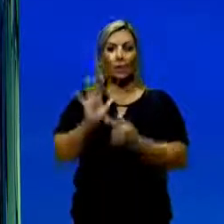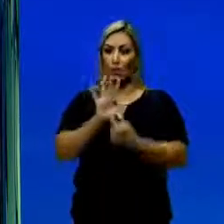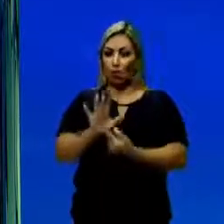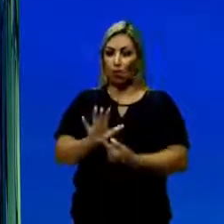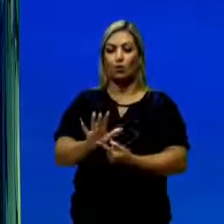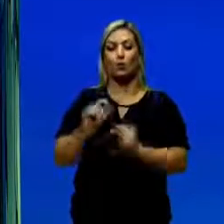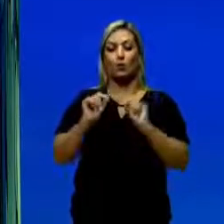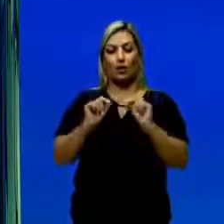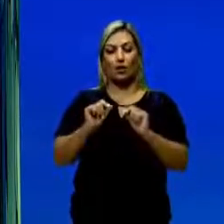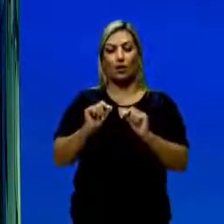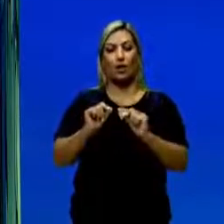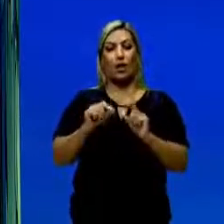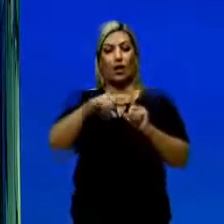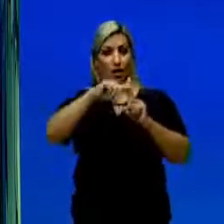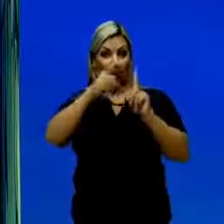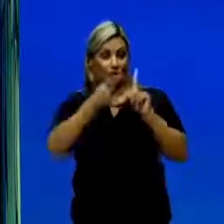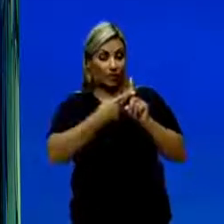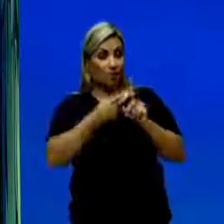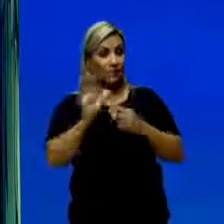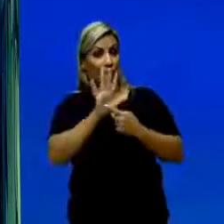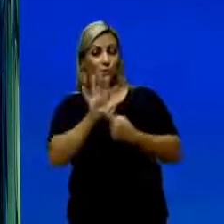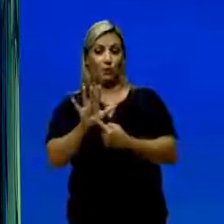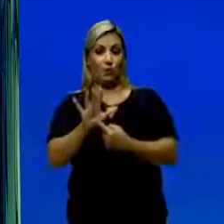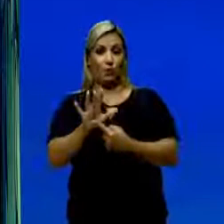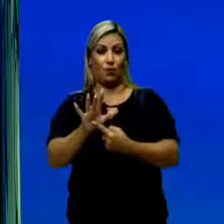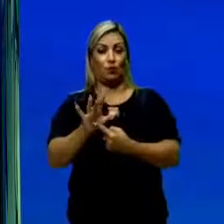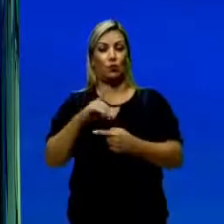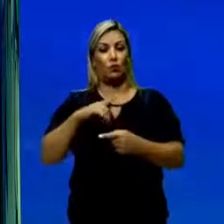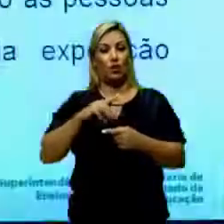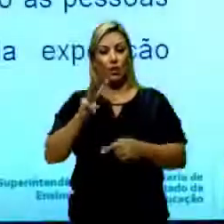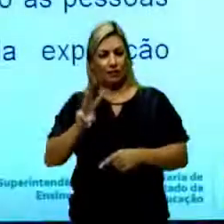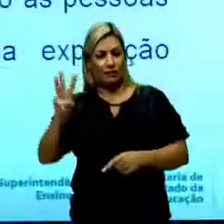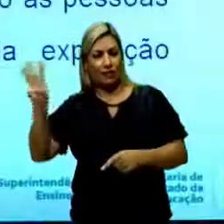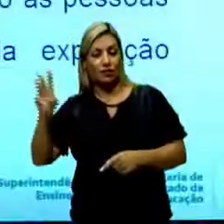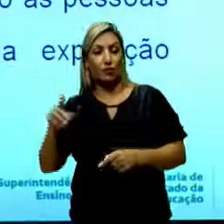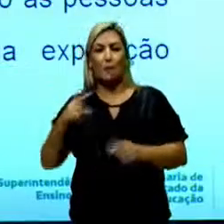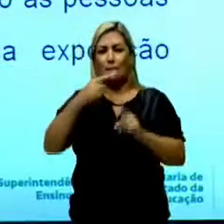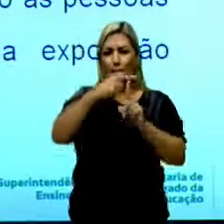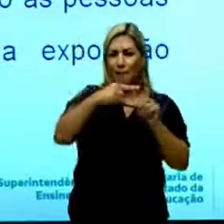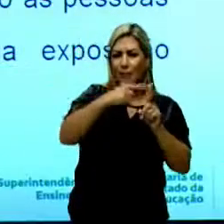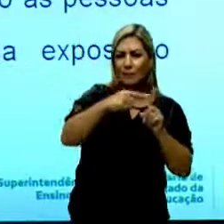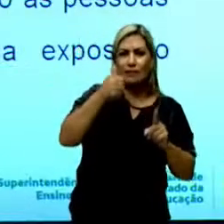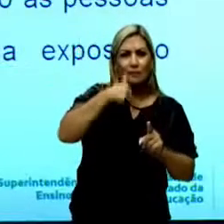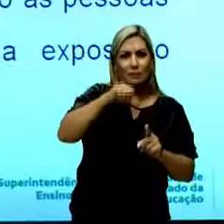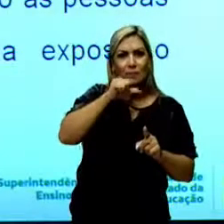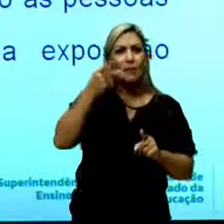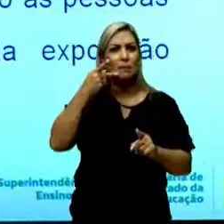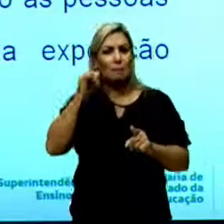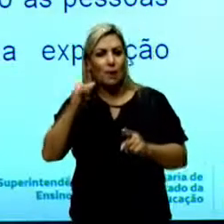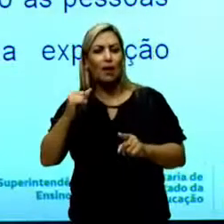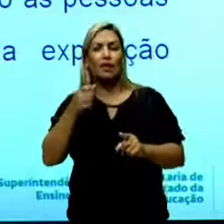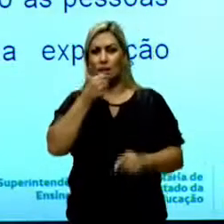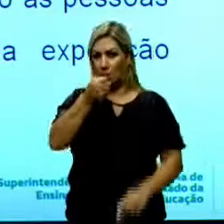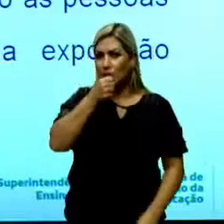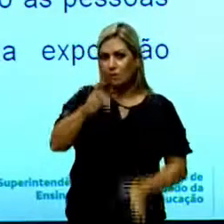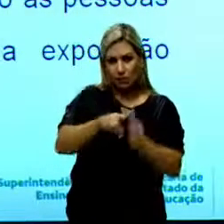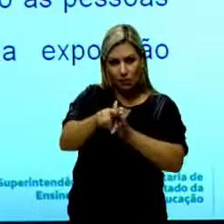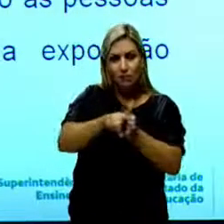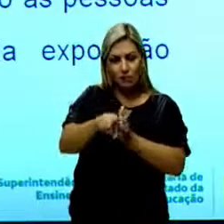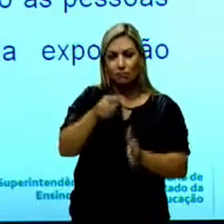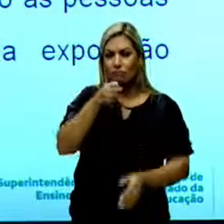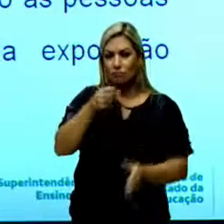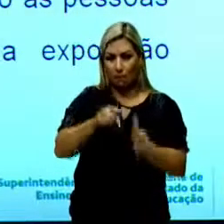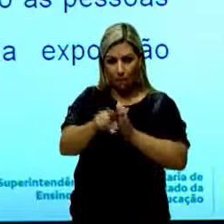na web desde a gravidez. Mais da metade das mães e um terço dos pais ouvidos em uma pesquisa